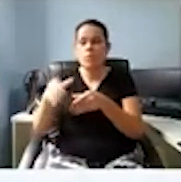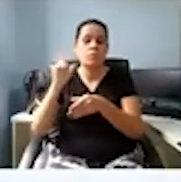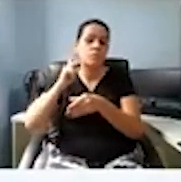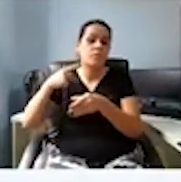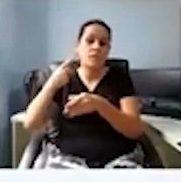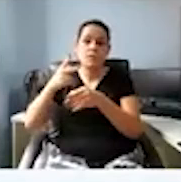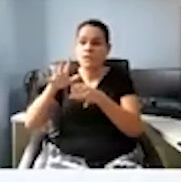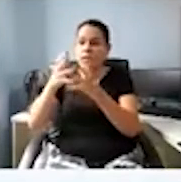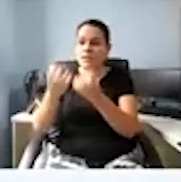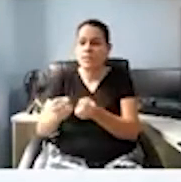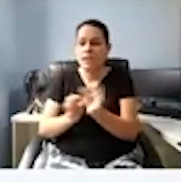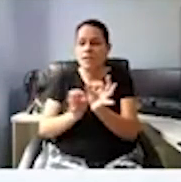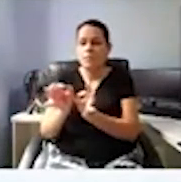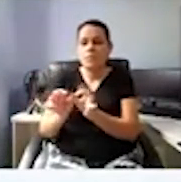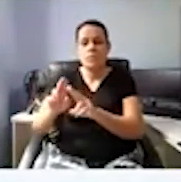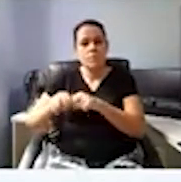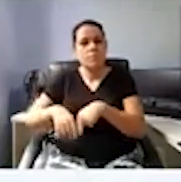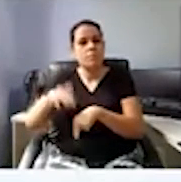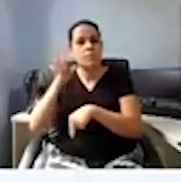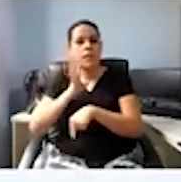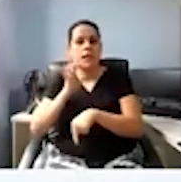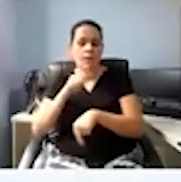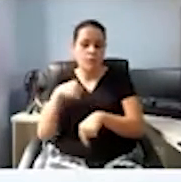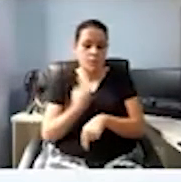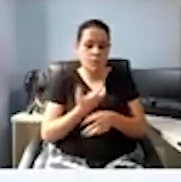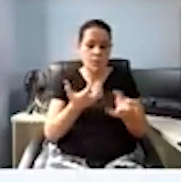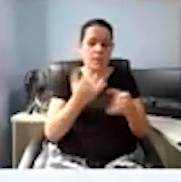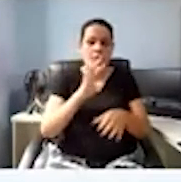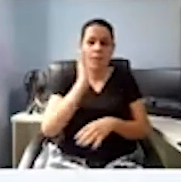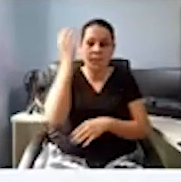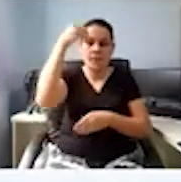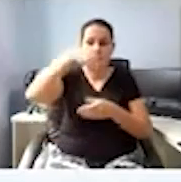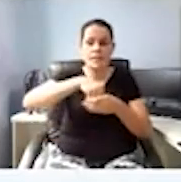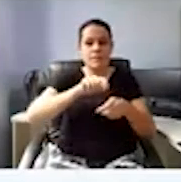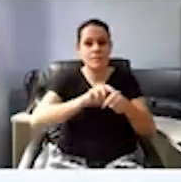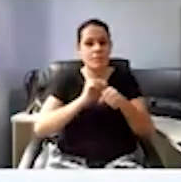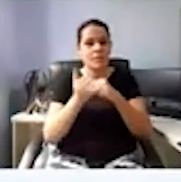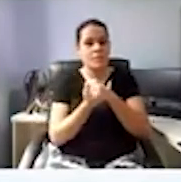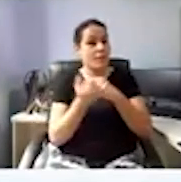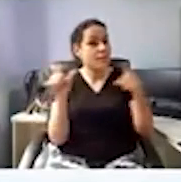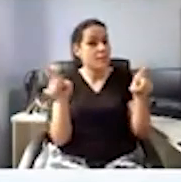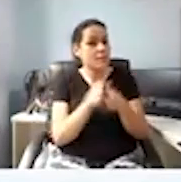projeto e é um projeto bacana que nós queremos trazer para a nossa cidade, São José dos Pinhais.